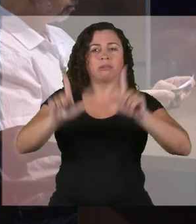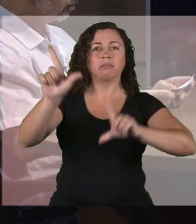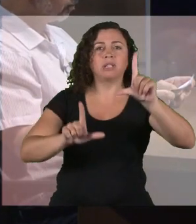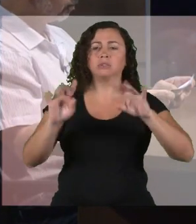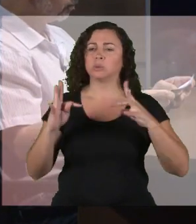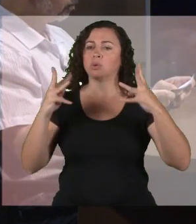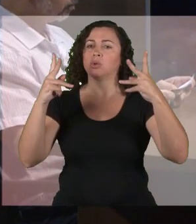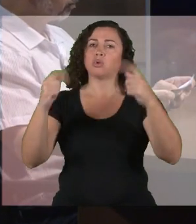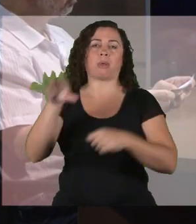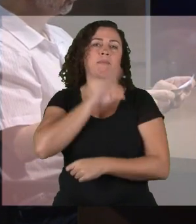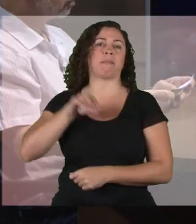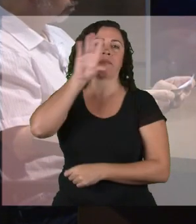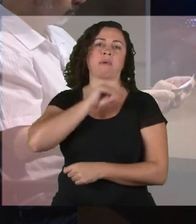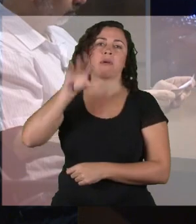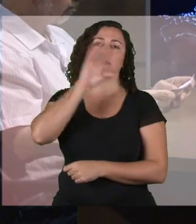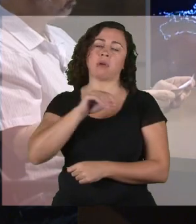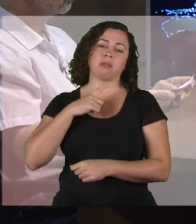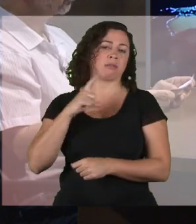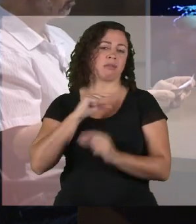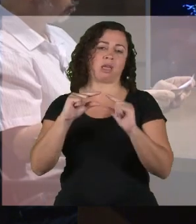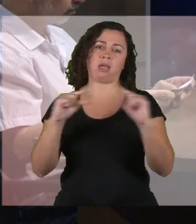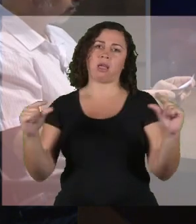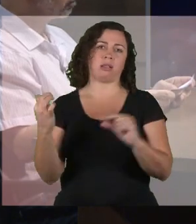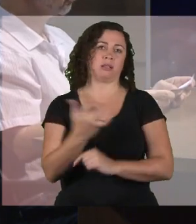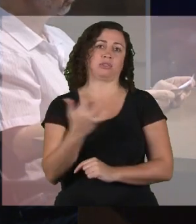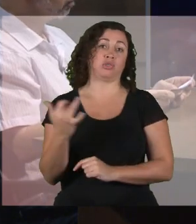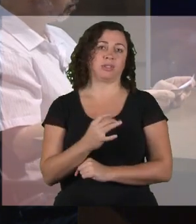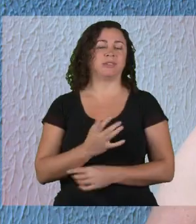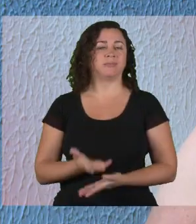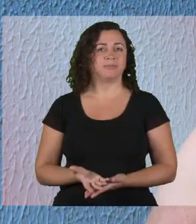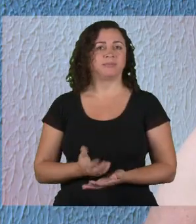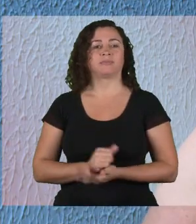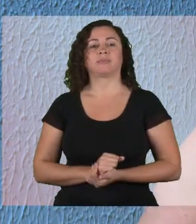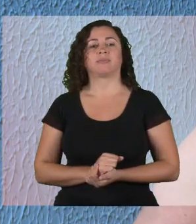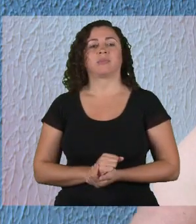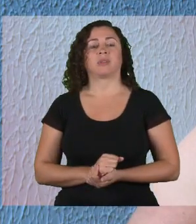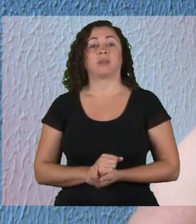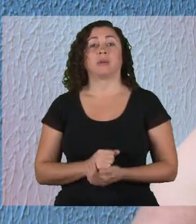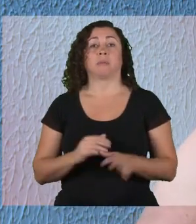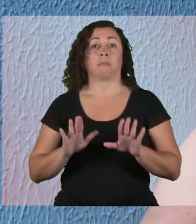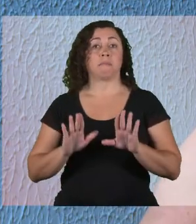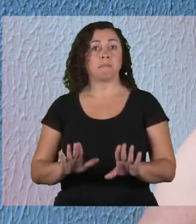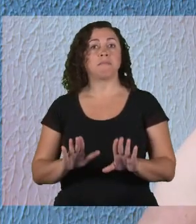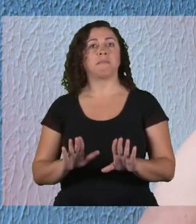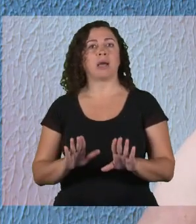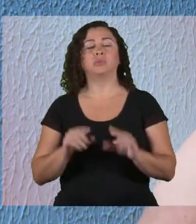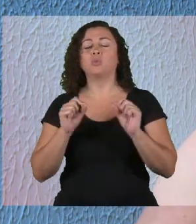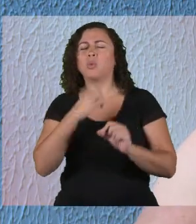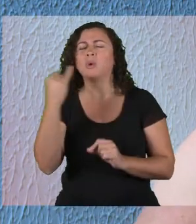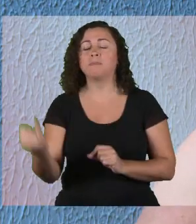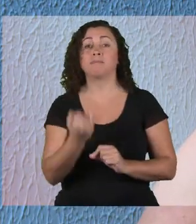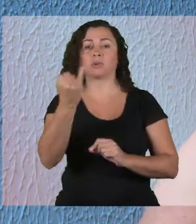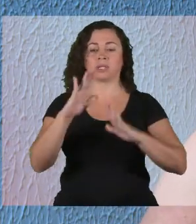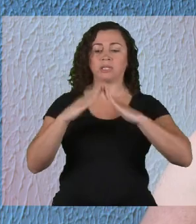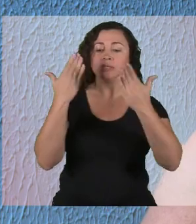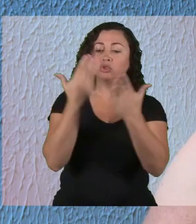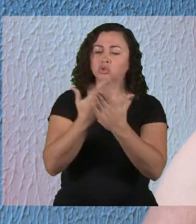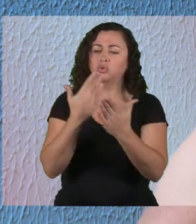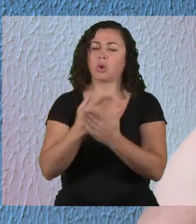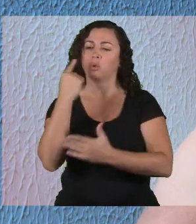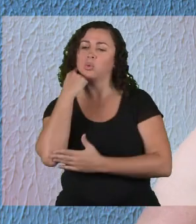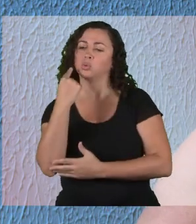produzidos em língua portuguesa com legenda. Agora, o benefício de trazê-las numa escola